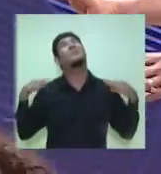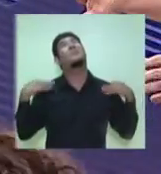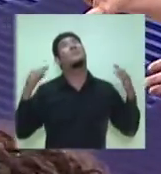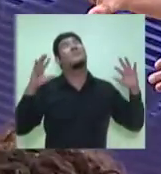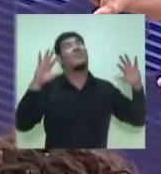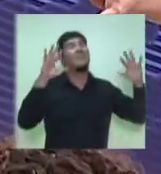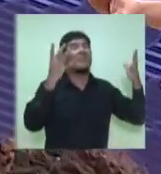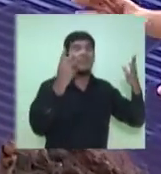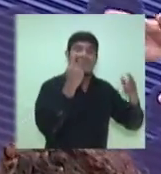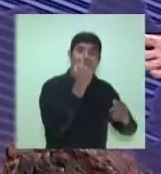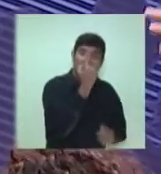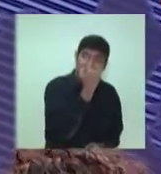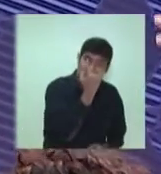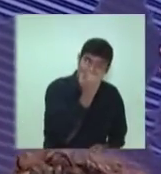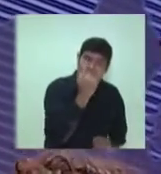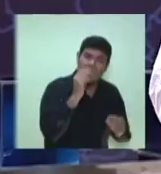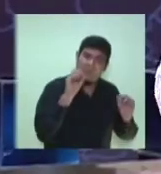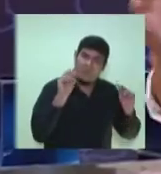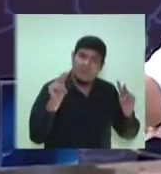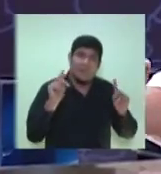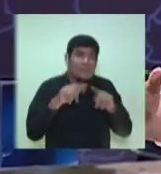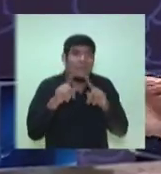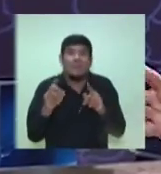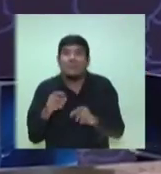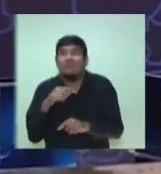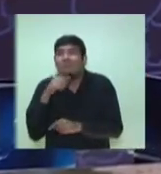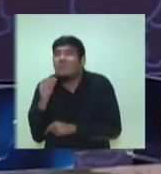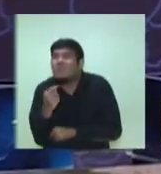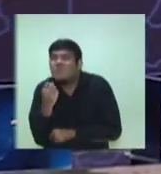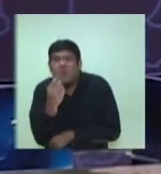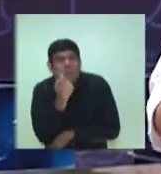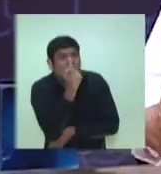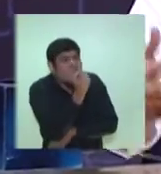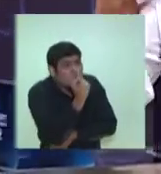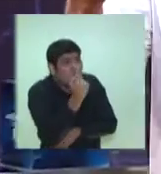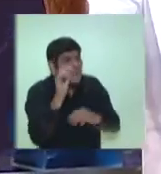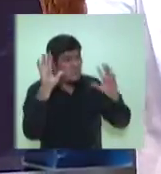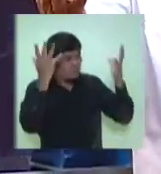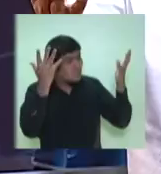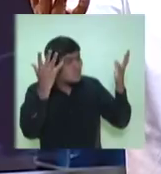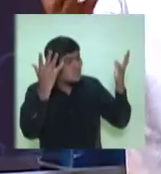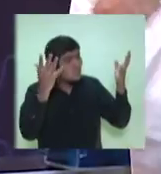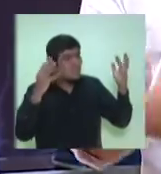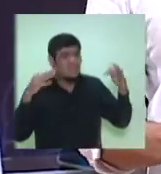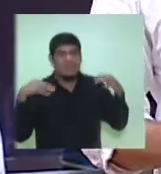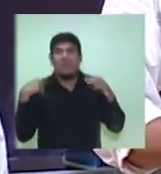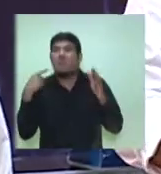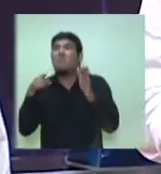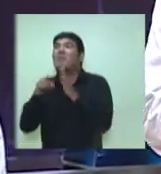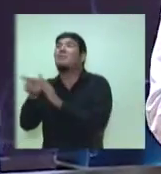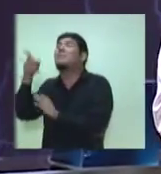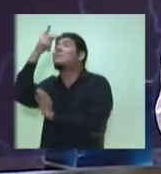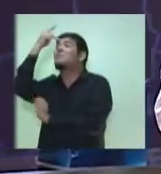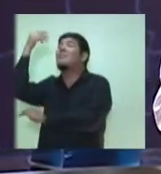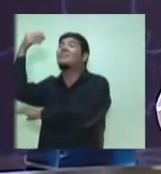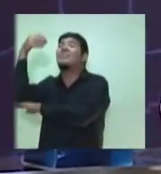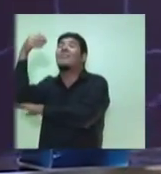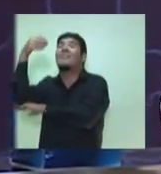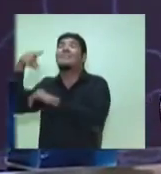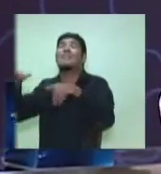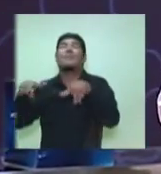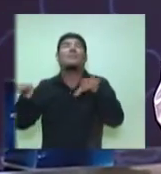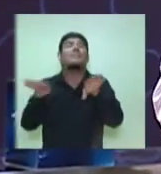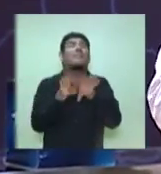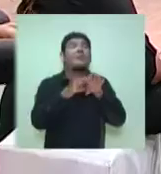é um desses viés. Mas não adianta só um turismo de eventos. Se nós perguntarmos para a rede hoteleira, se nós perguntarmos para a rede de